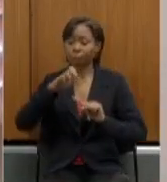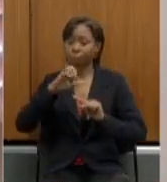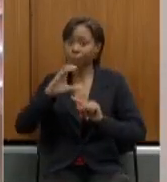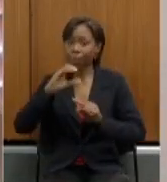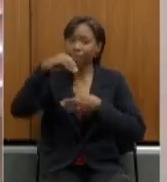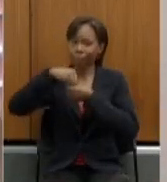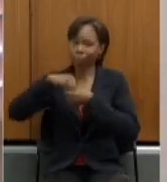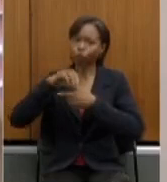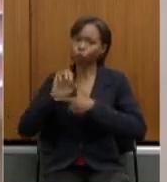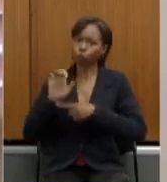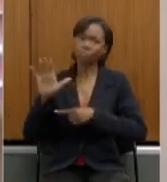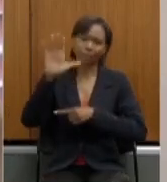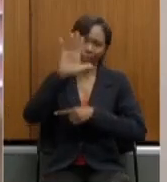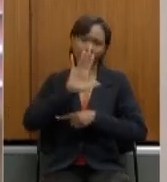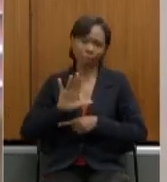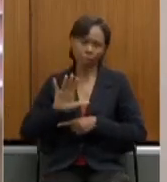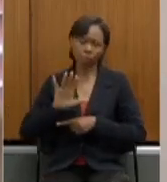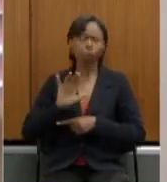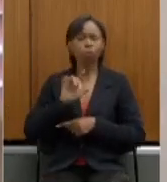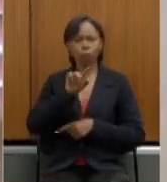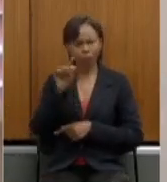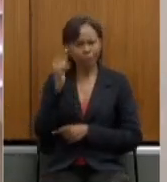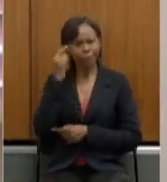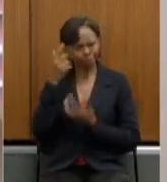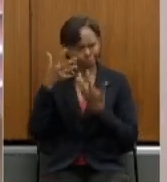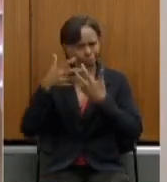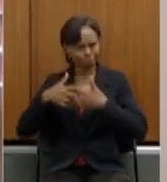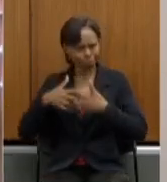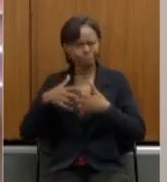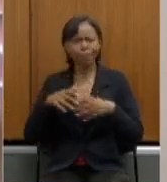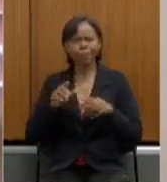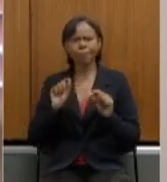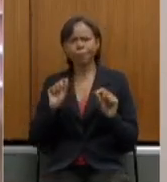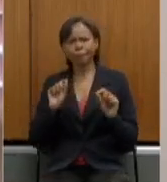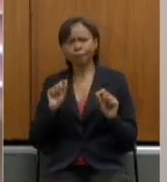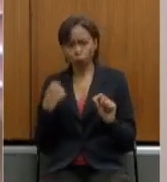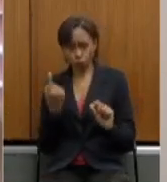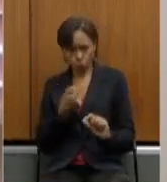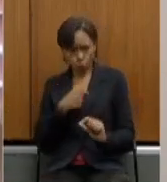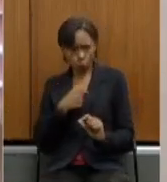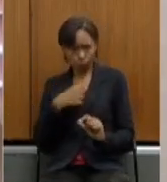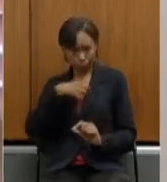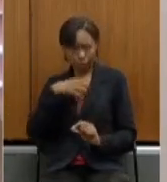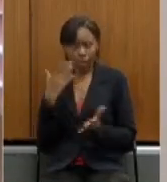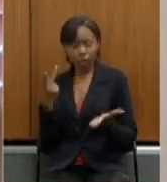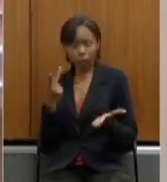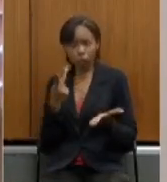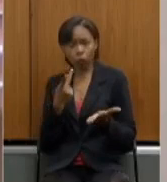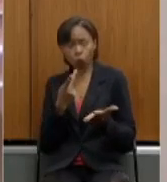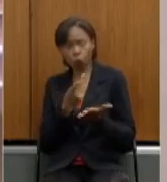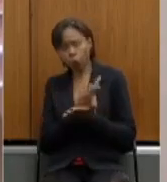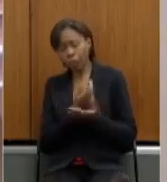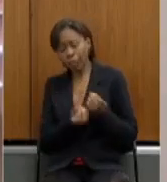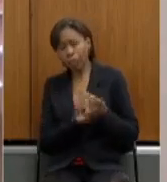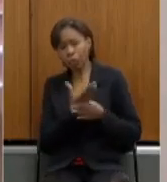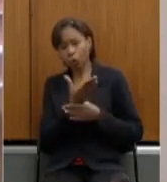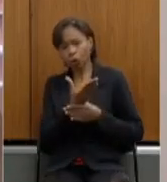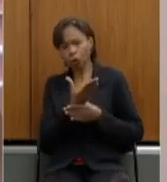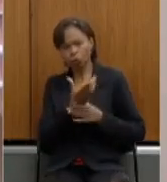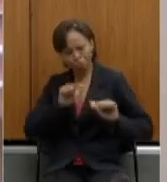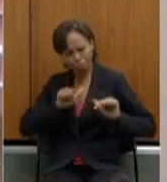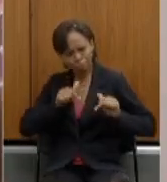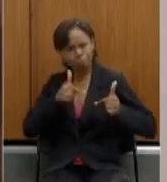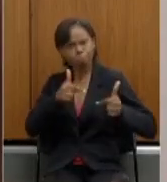vocês teriam uma ideia nós criamos uma grande força tarefa para reduzir a idade mínima